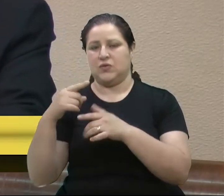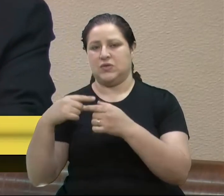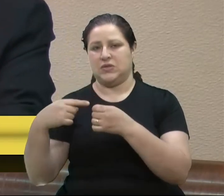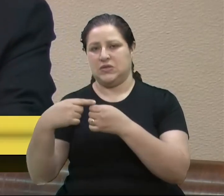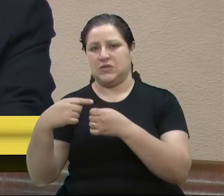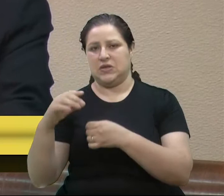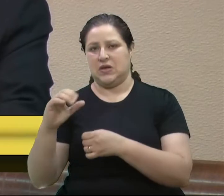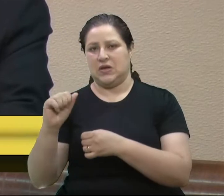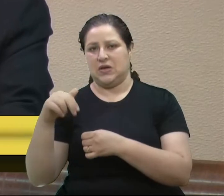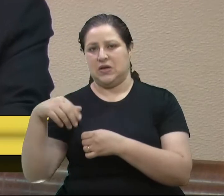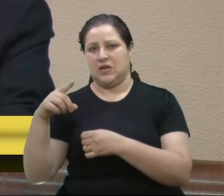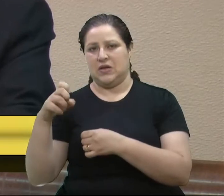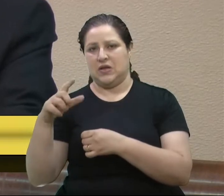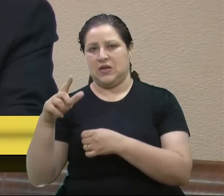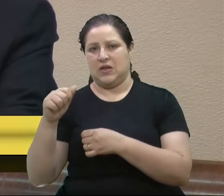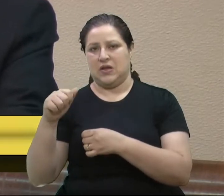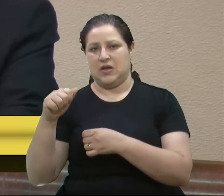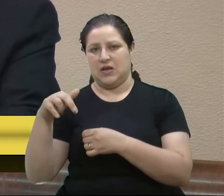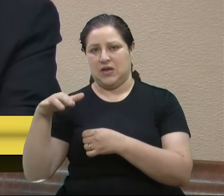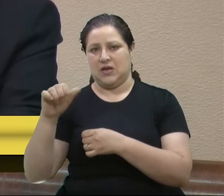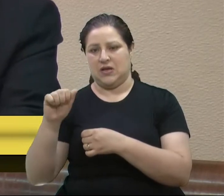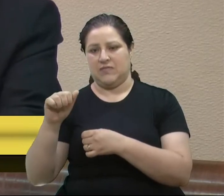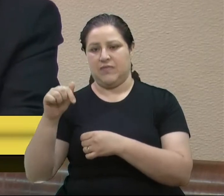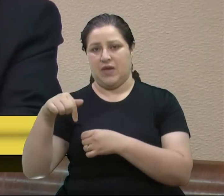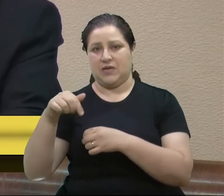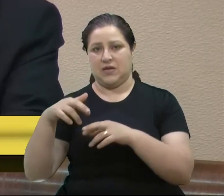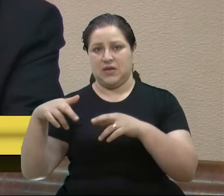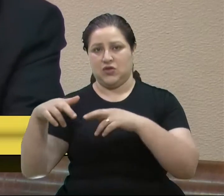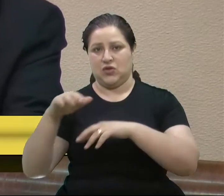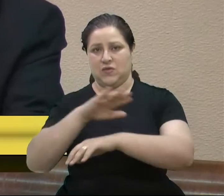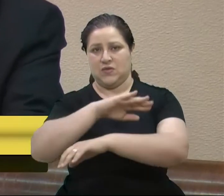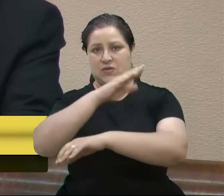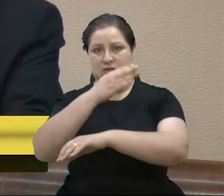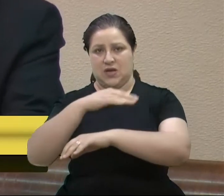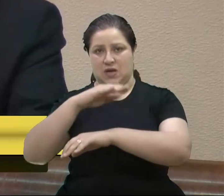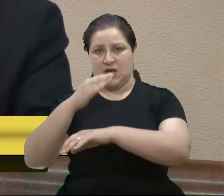Caxias do Sul, ou Bento Gonçalves. Em 2013,